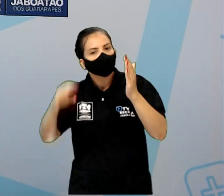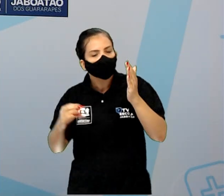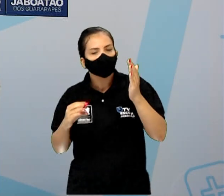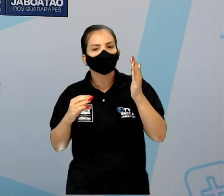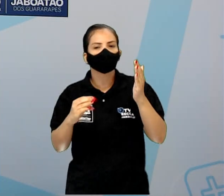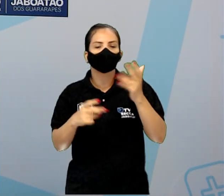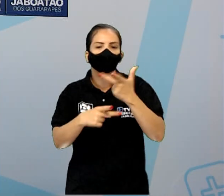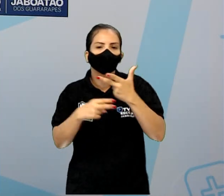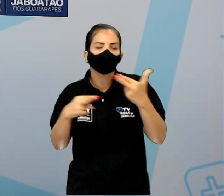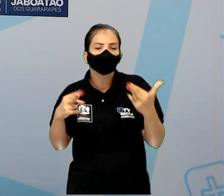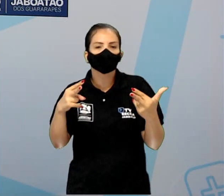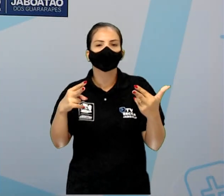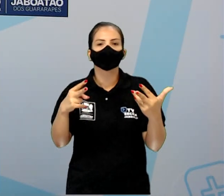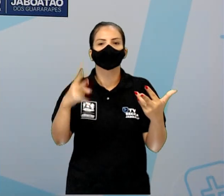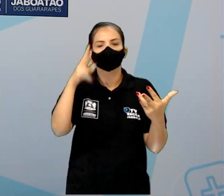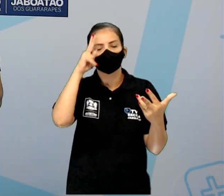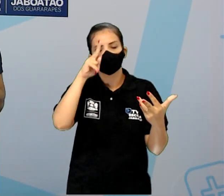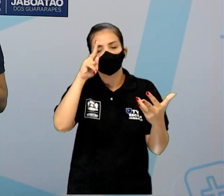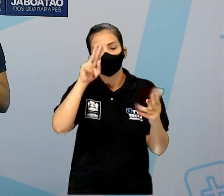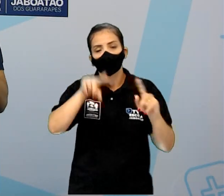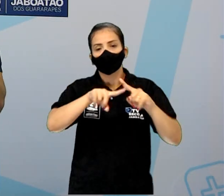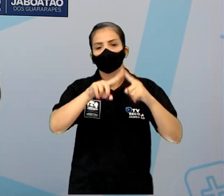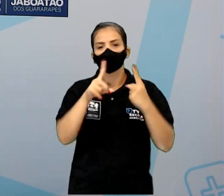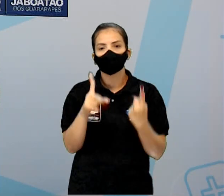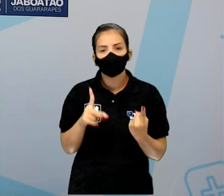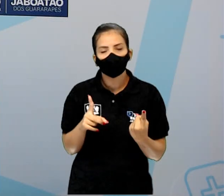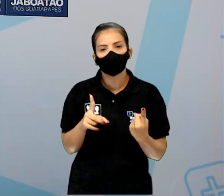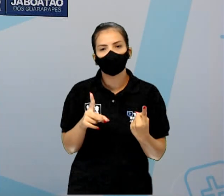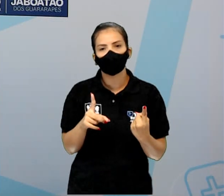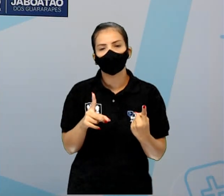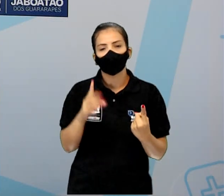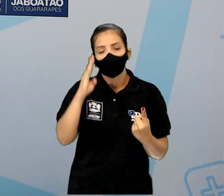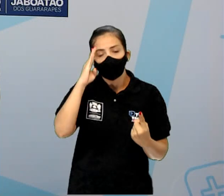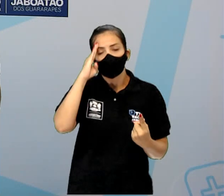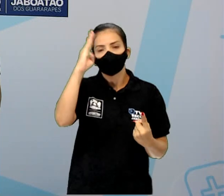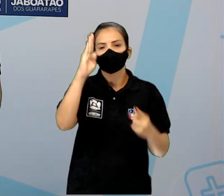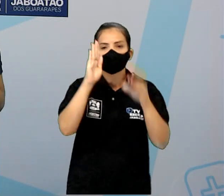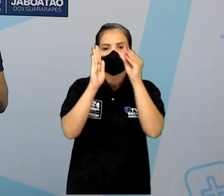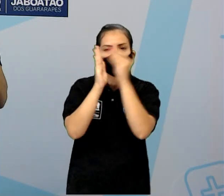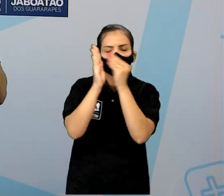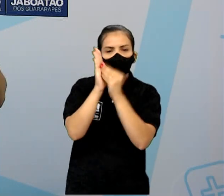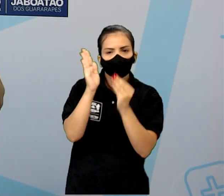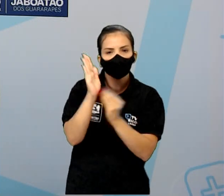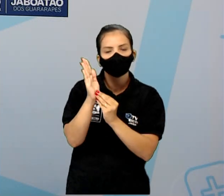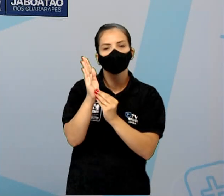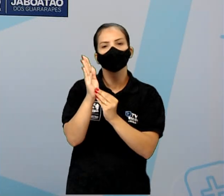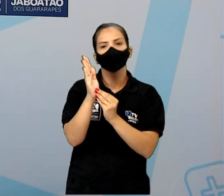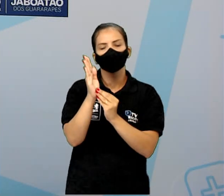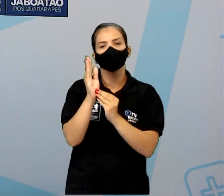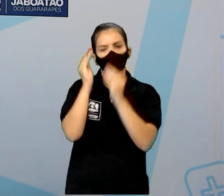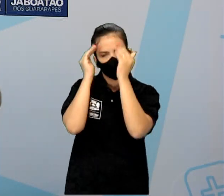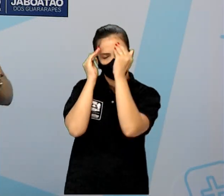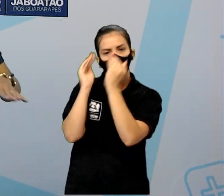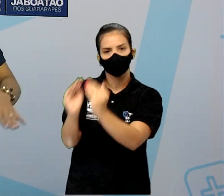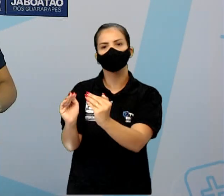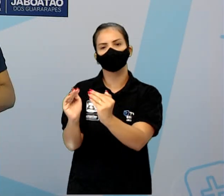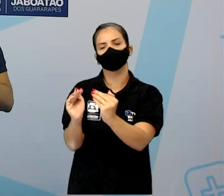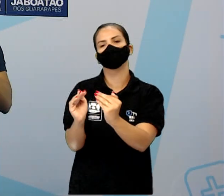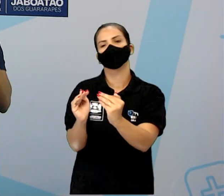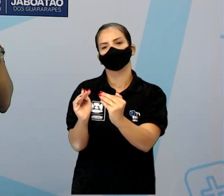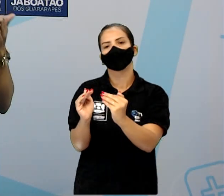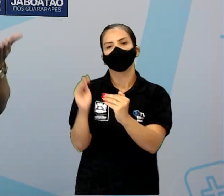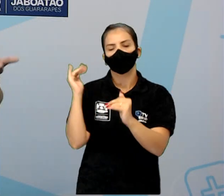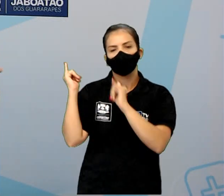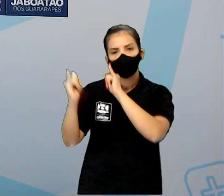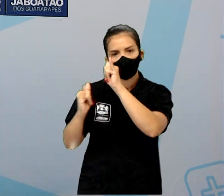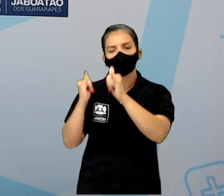daquela lenda é respeitado. Ela não deixa de ser a lenda do baobá, não vai deixar de ser a lenda do guaraná, não